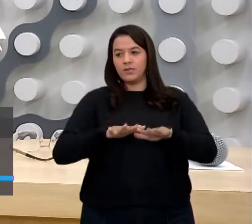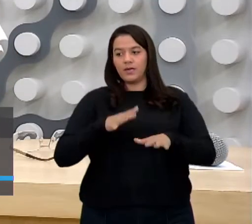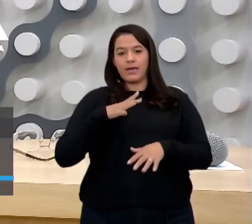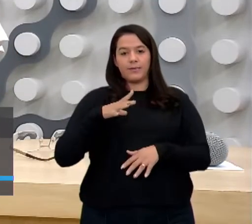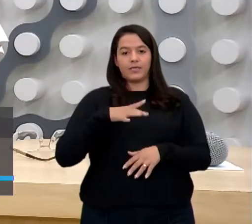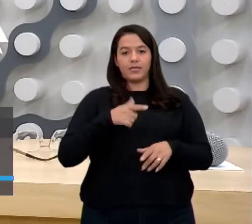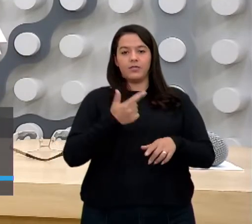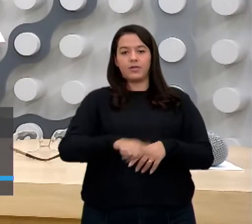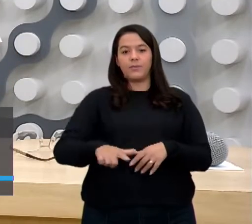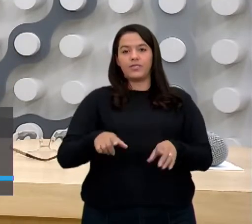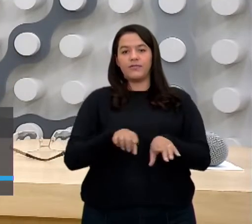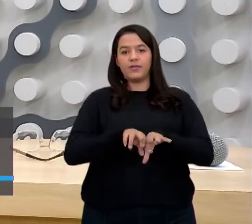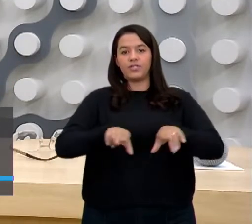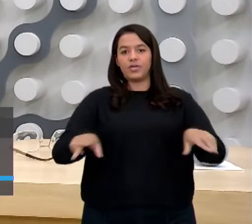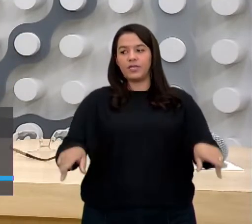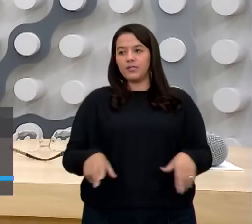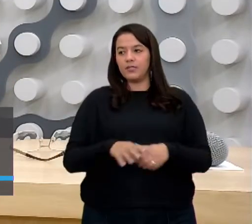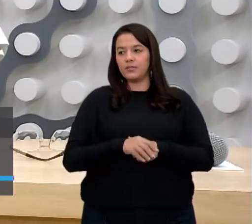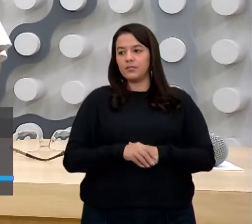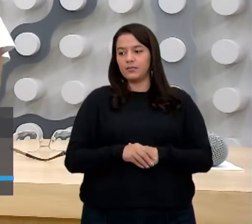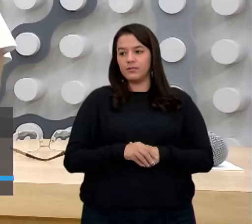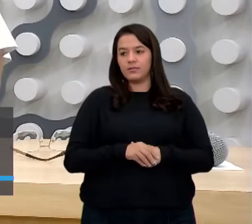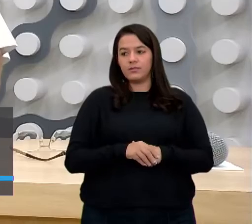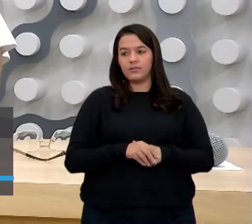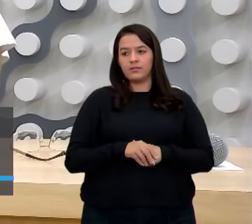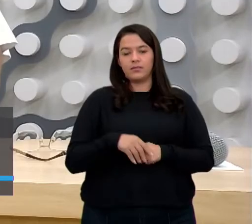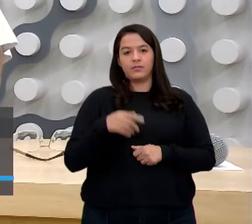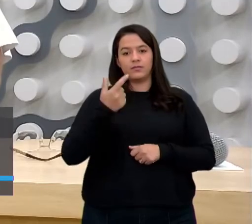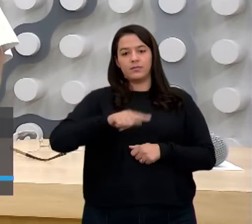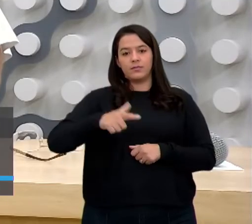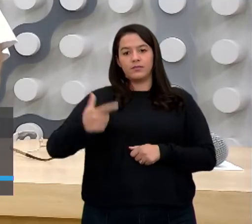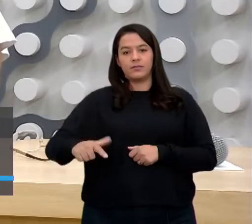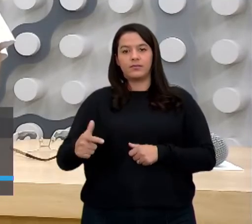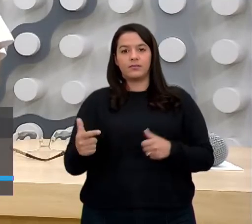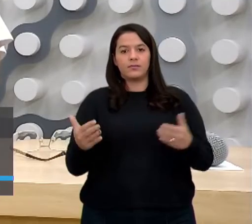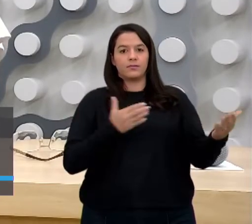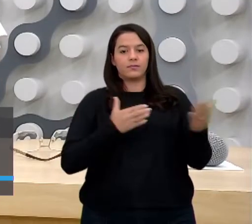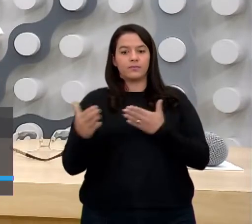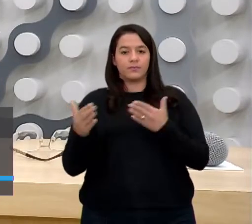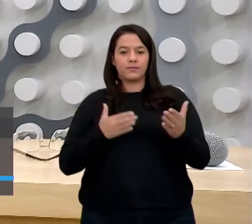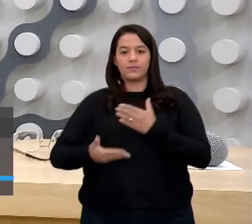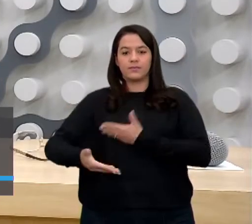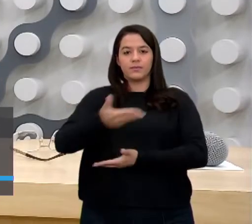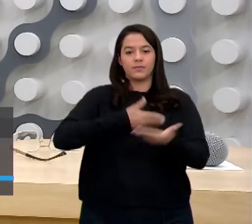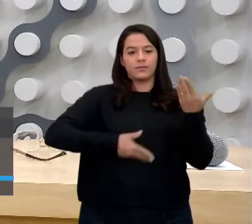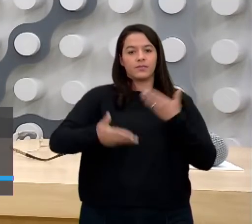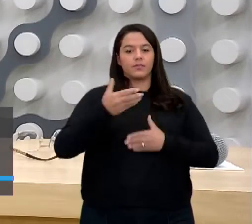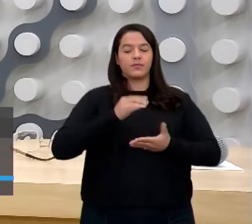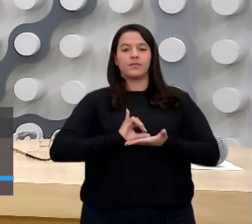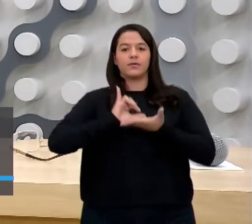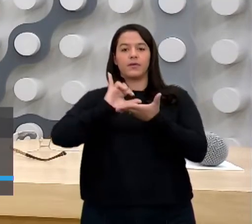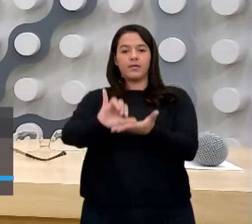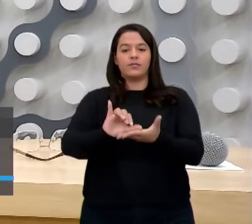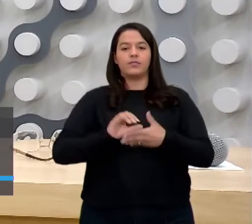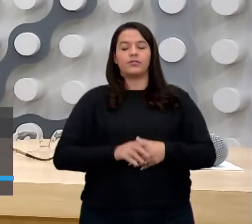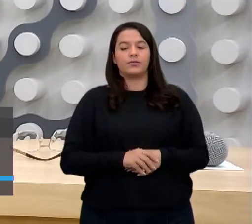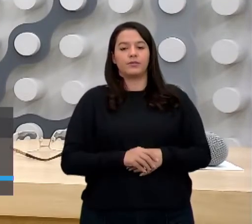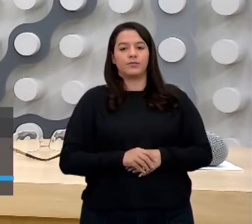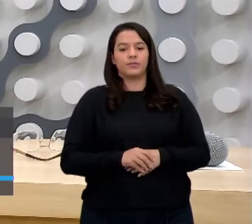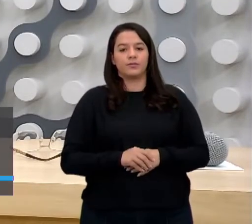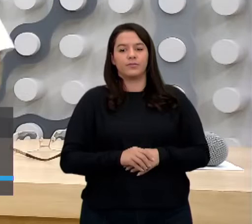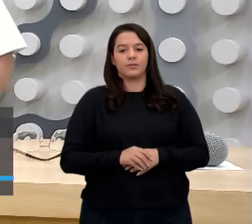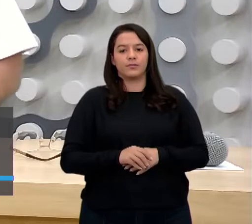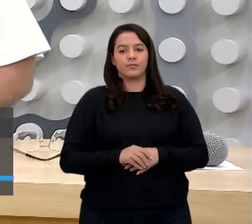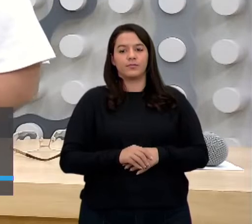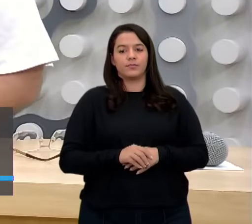analisada e discutida e, logicamente, eles têm pesquisas aí para saber onde eles podem investir. Tá certo? Vamos lá para o número